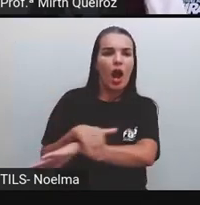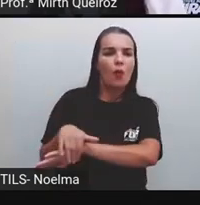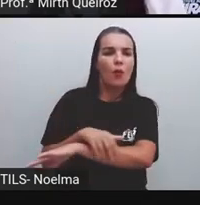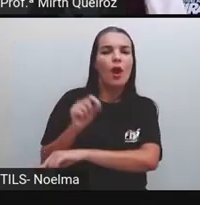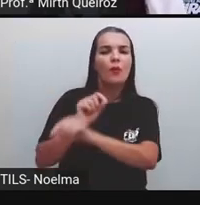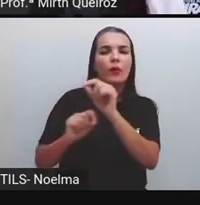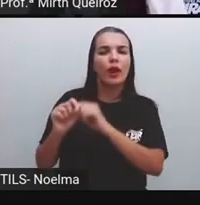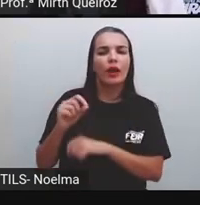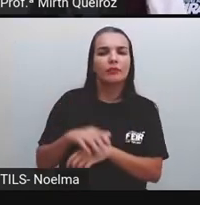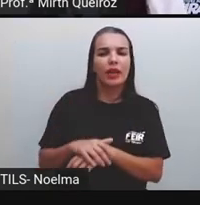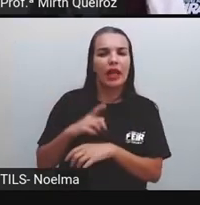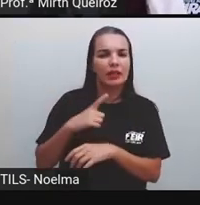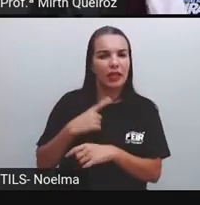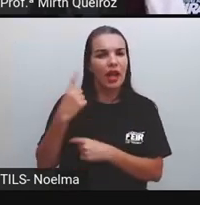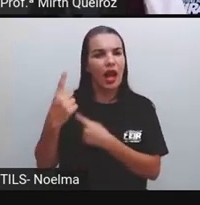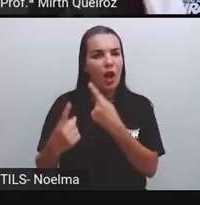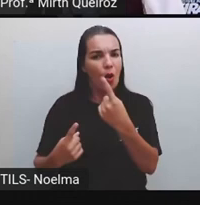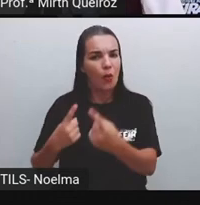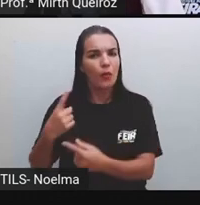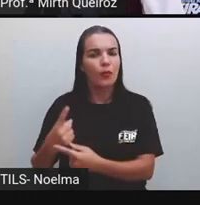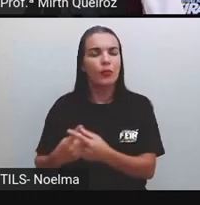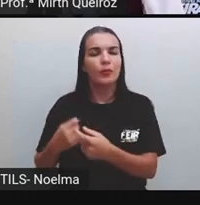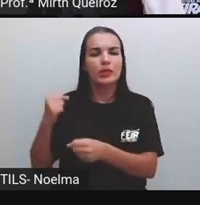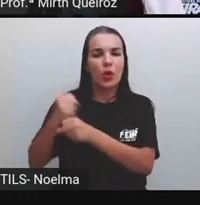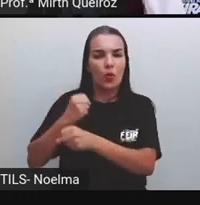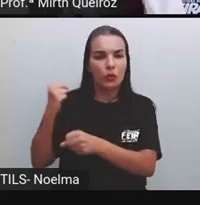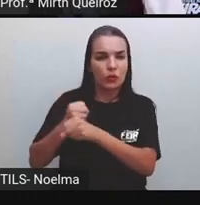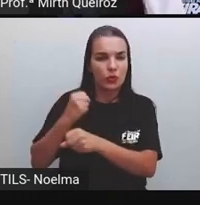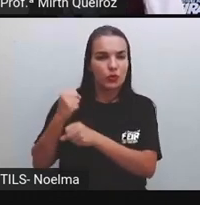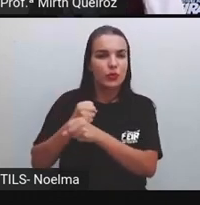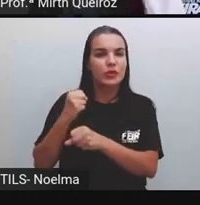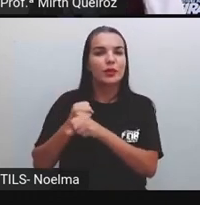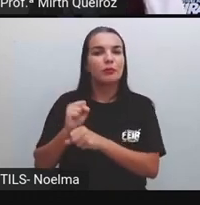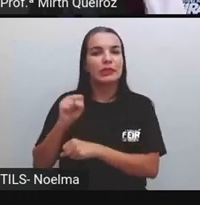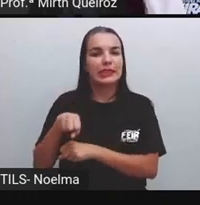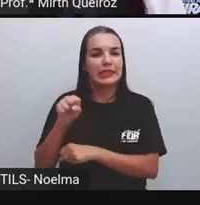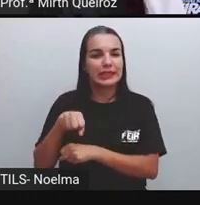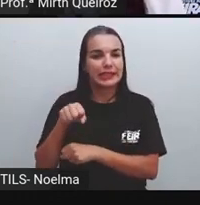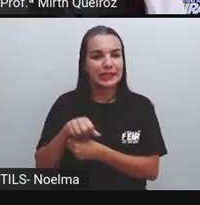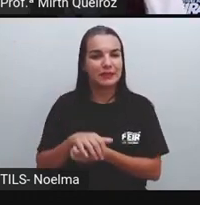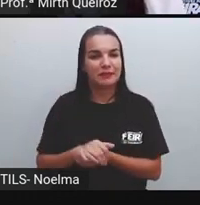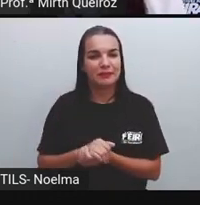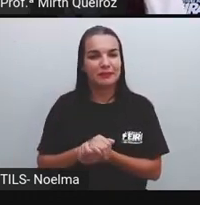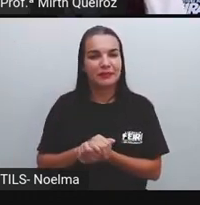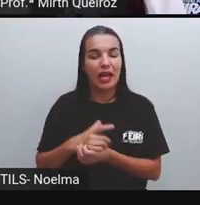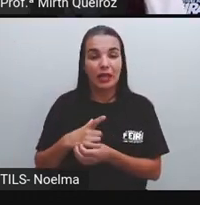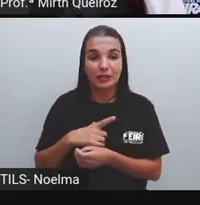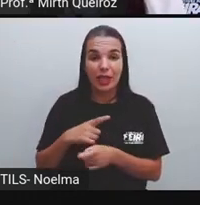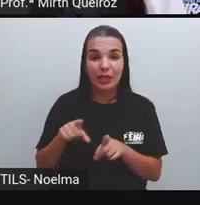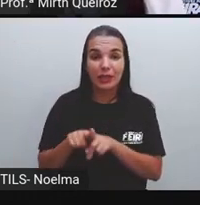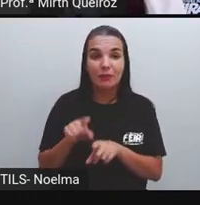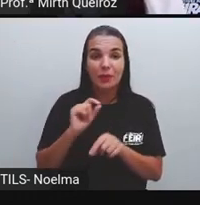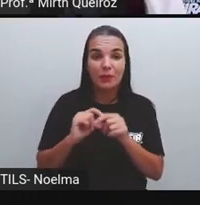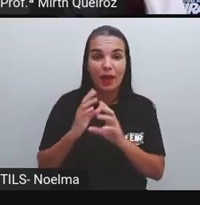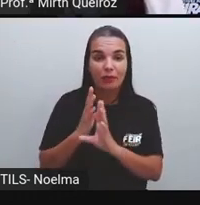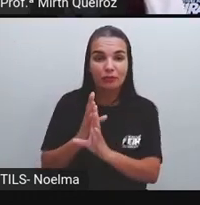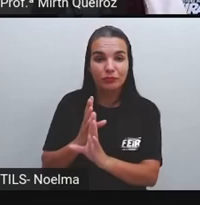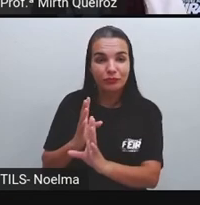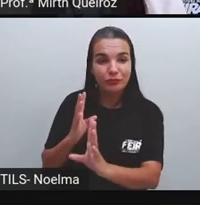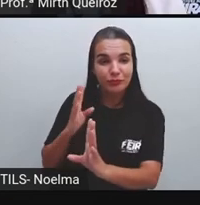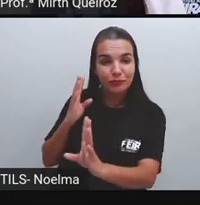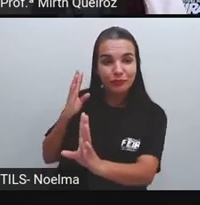gente percebe que foram feitas outras construções, né? Havia também um jardizinho ali